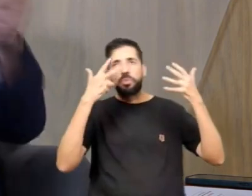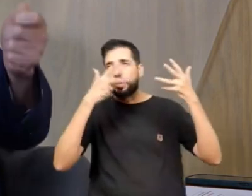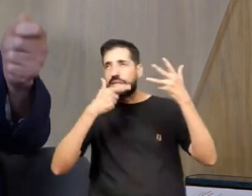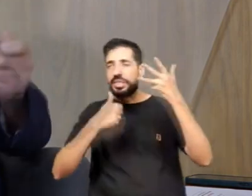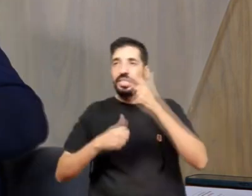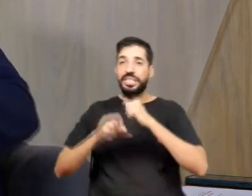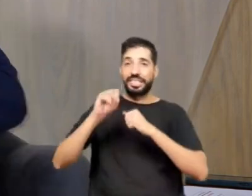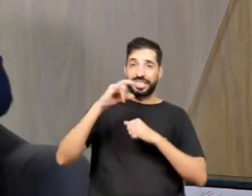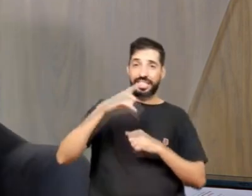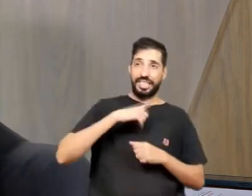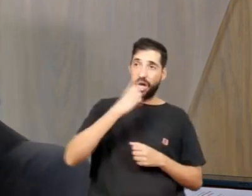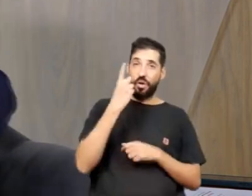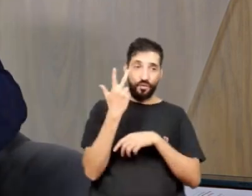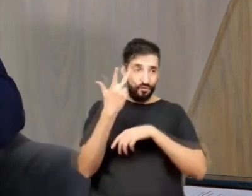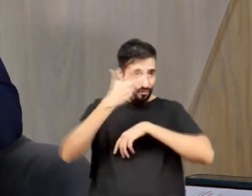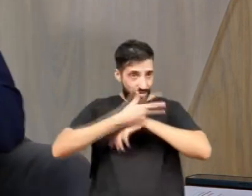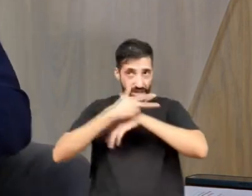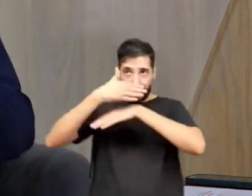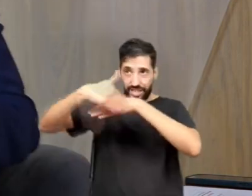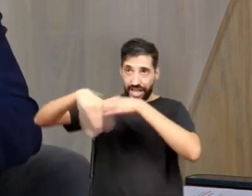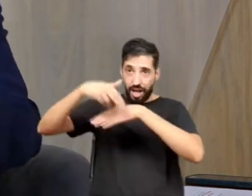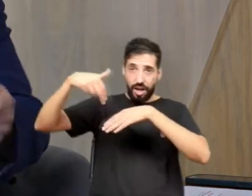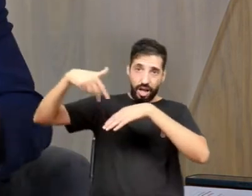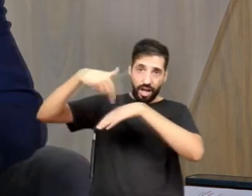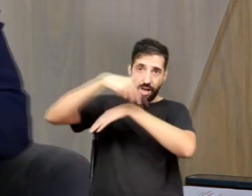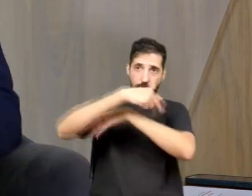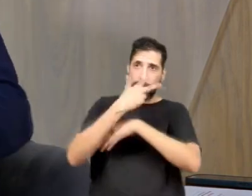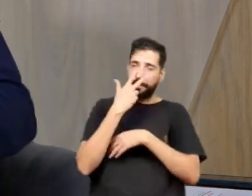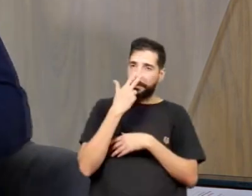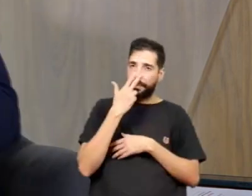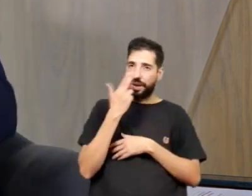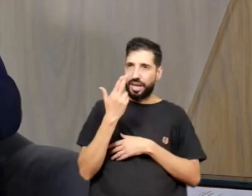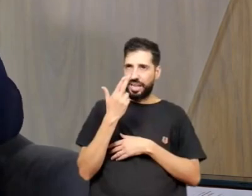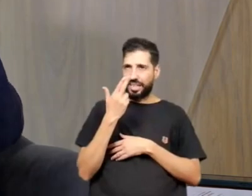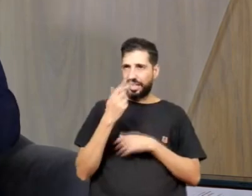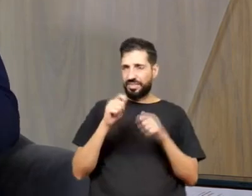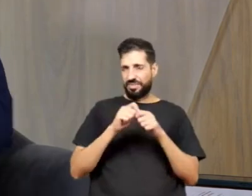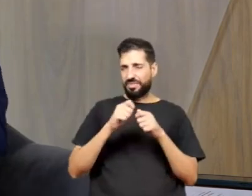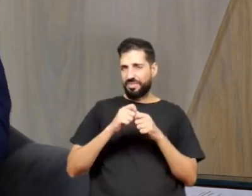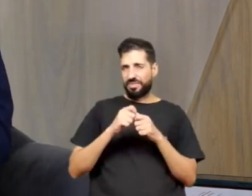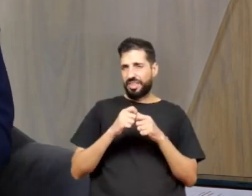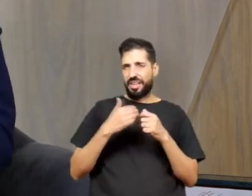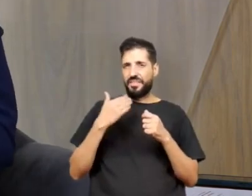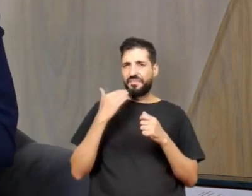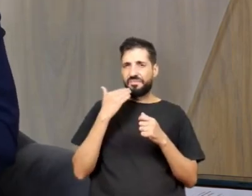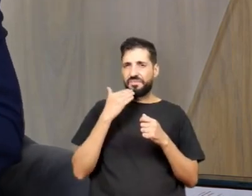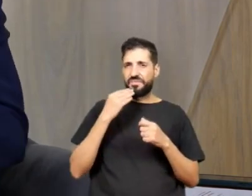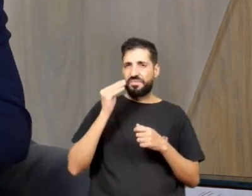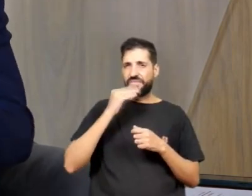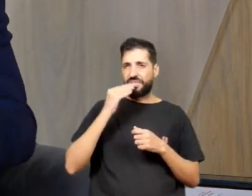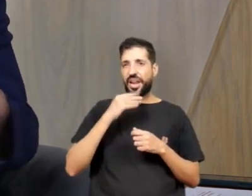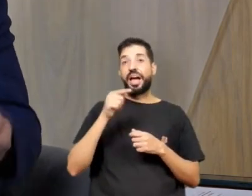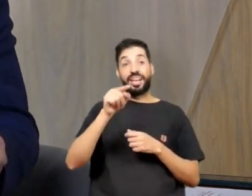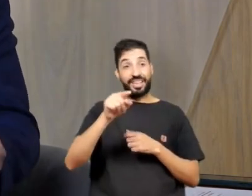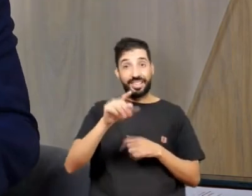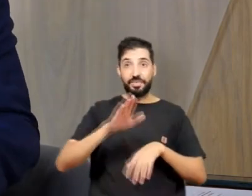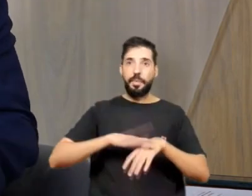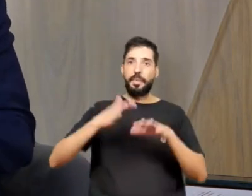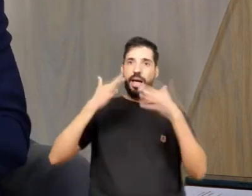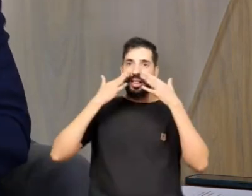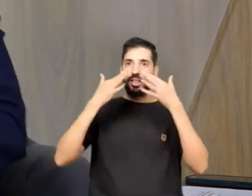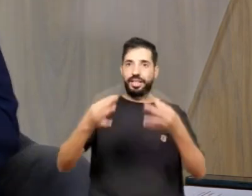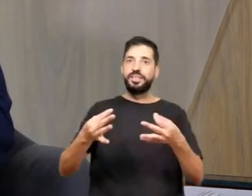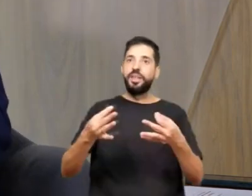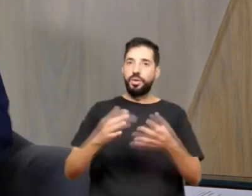vídeo passando na rua, dá a impressão que é mal feito, ou é um improviso, é isso que chama atenção. Muitas vezes o improviso chama